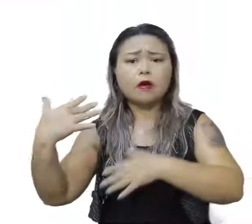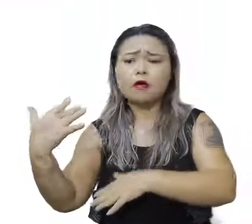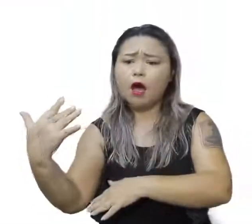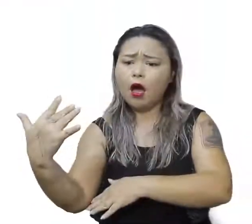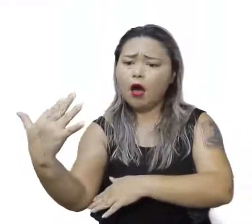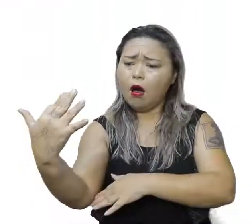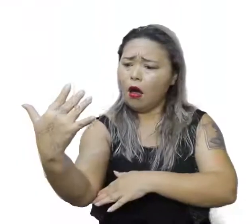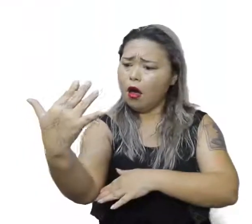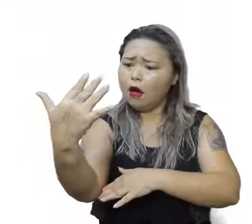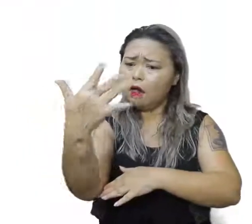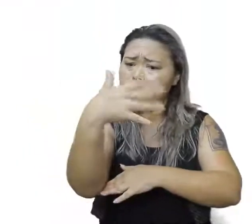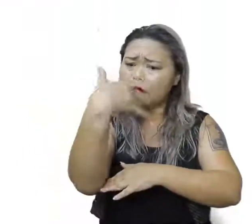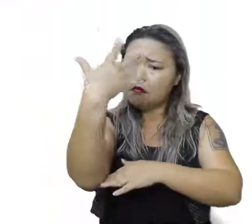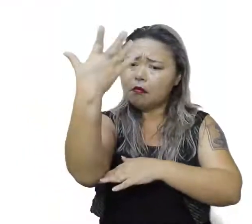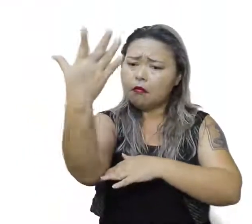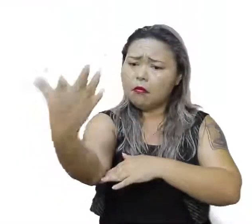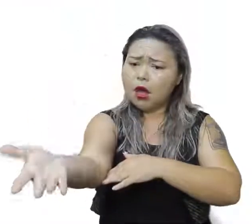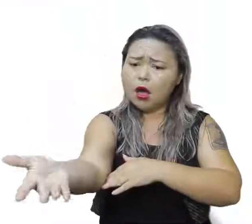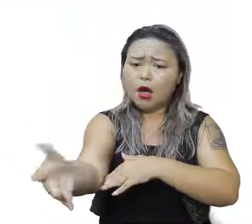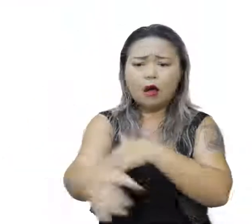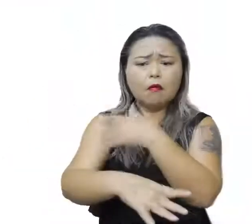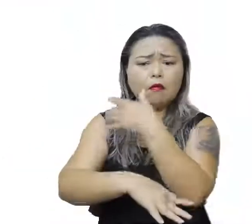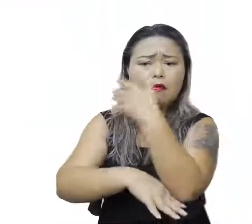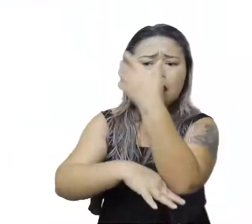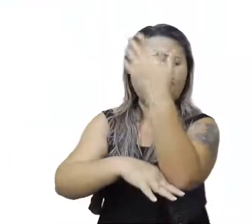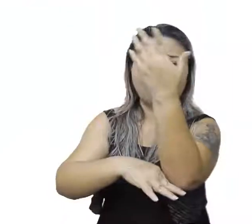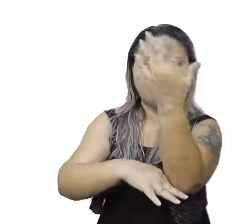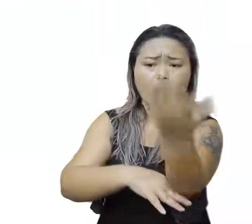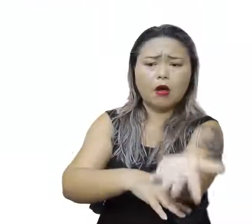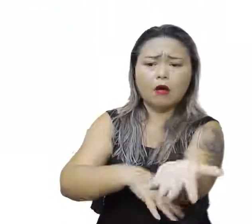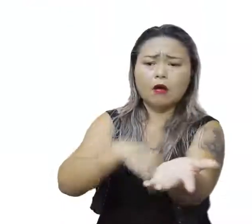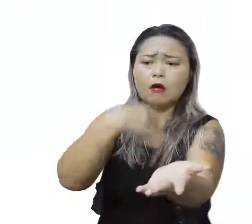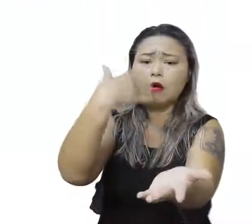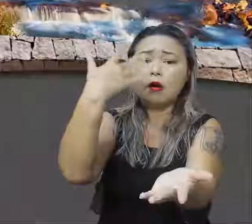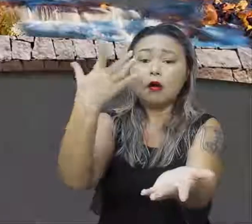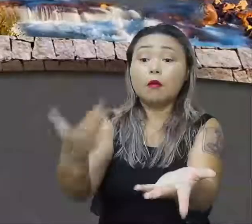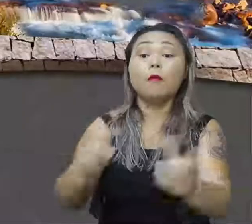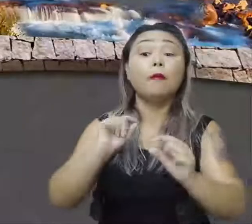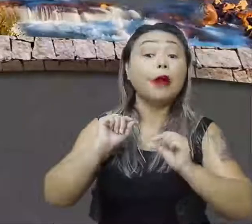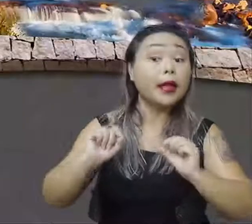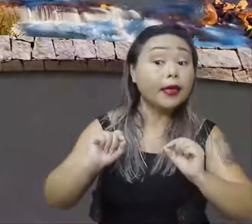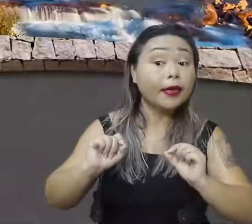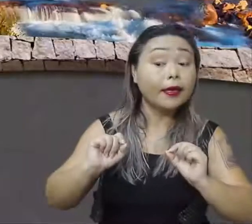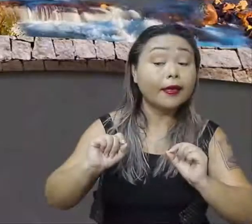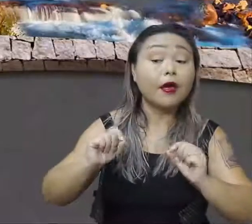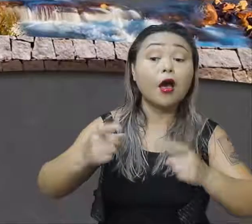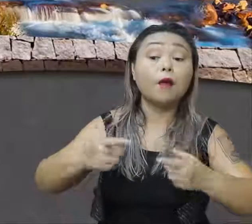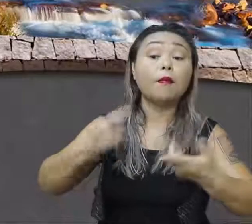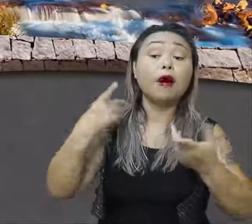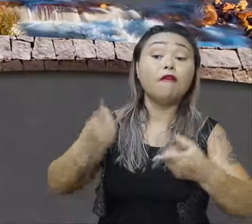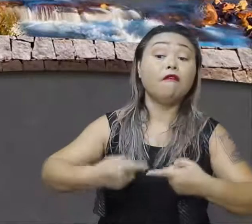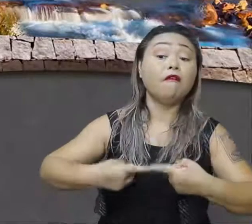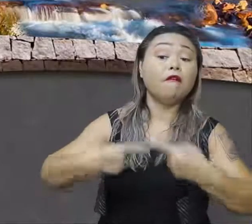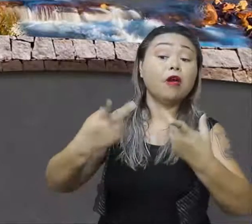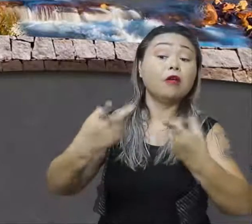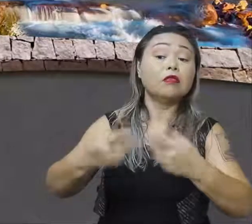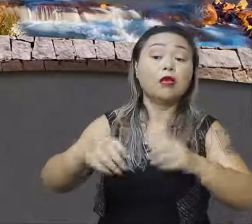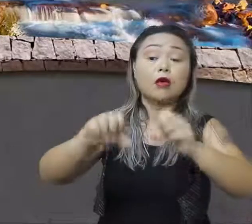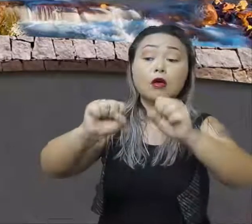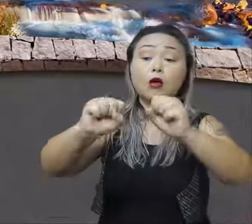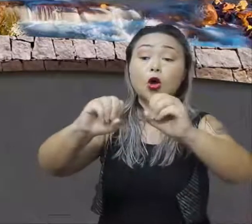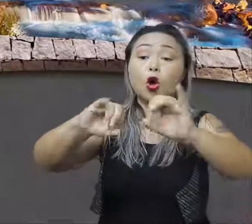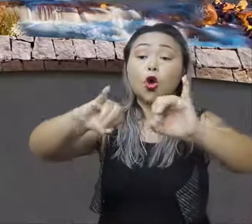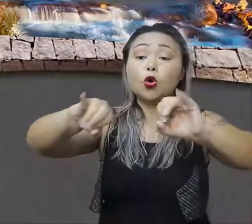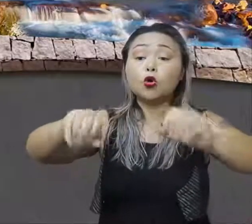para exportação de soja, da carne bovina,